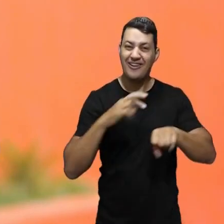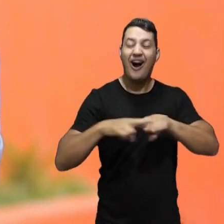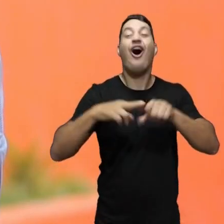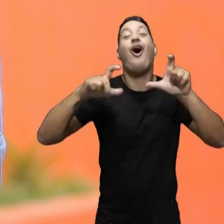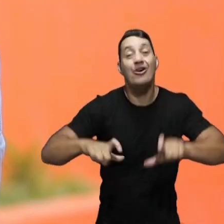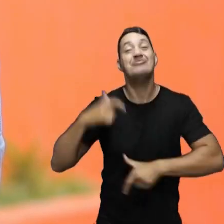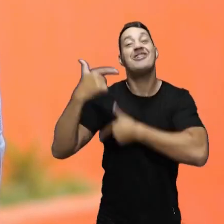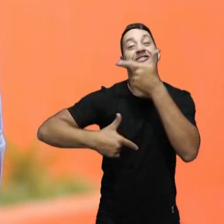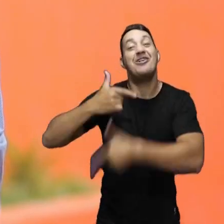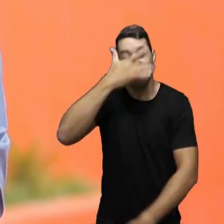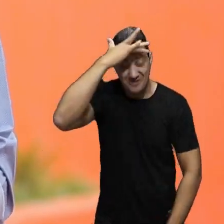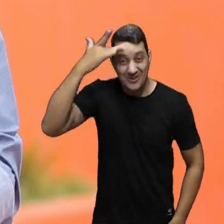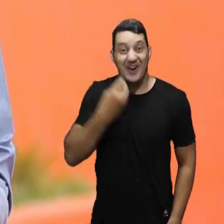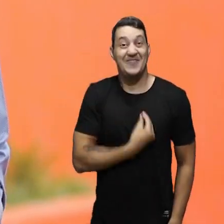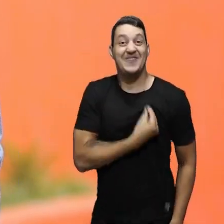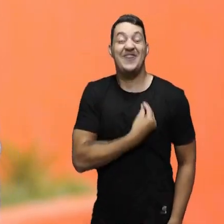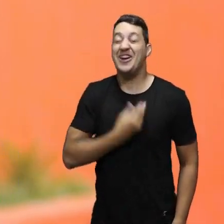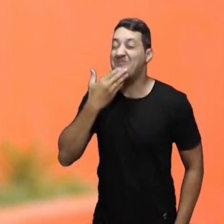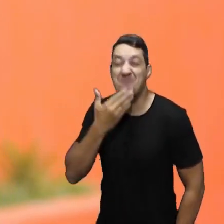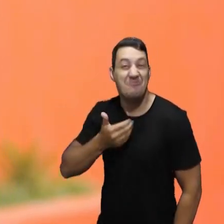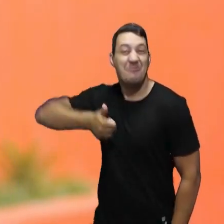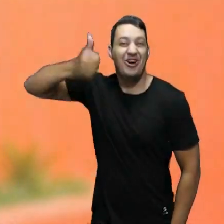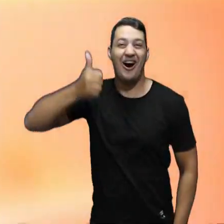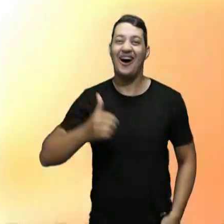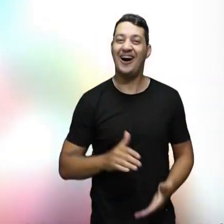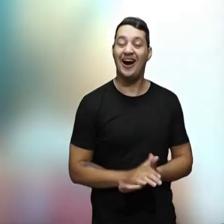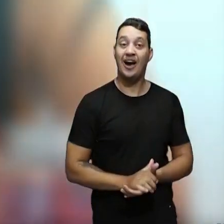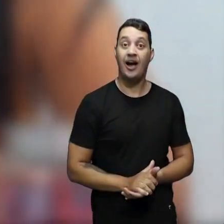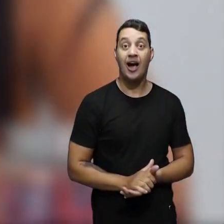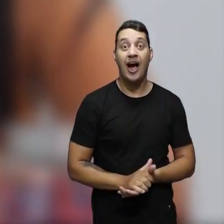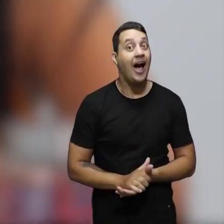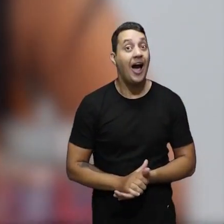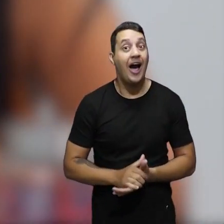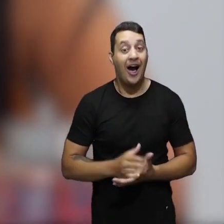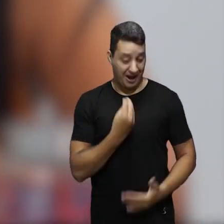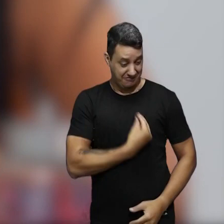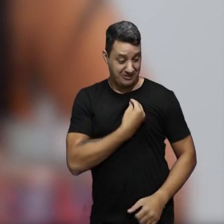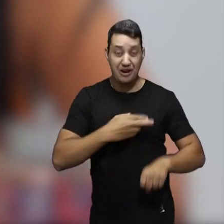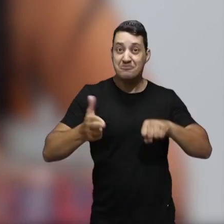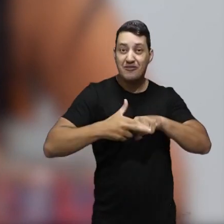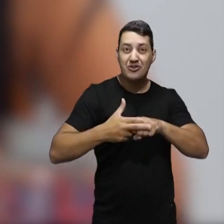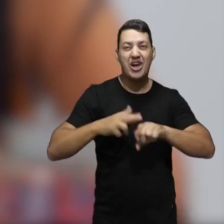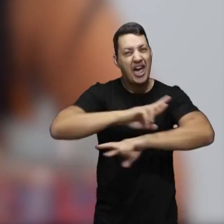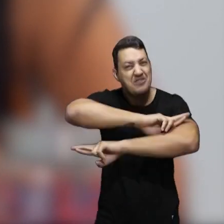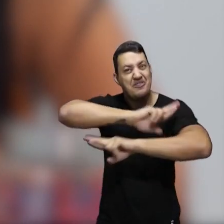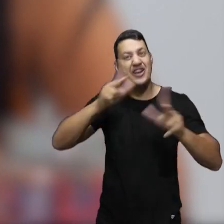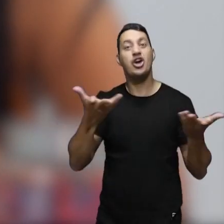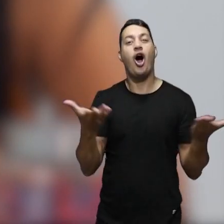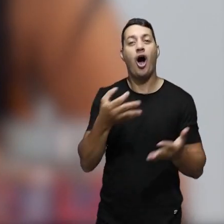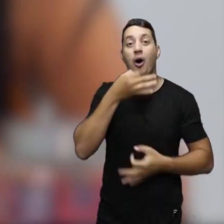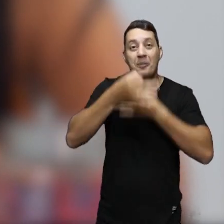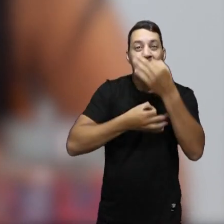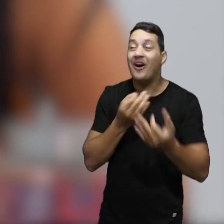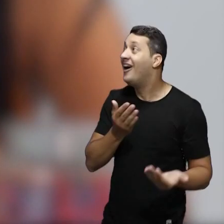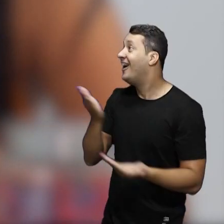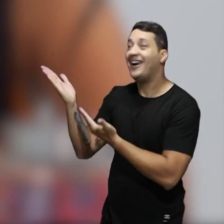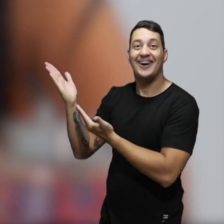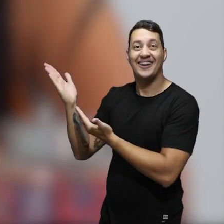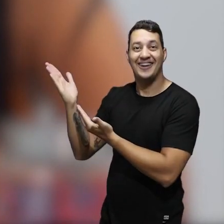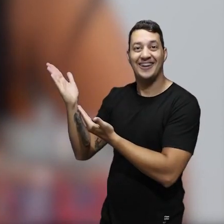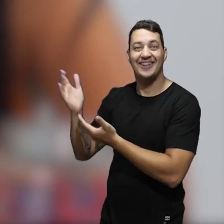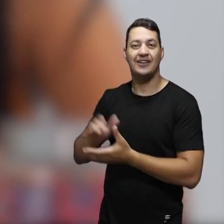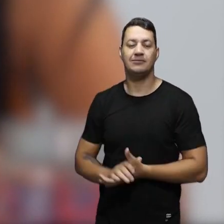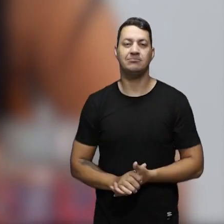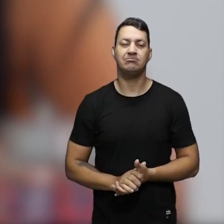Porque aonde tem trabalho, tem gente vivendo melhor. A vida em Belfor Roxo, agora é outra. Olha só